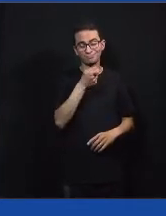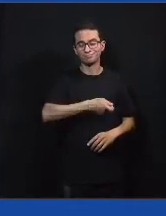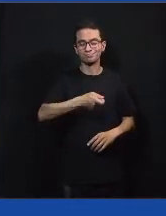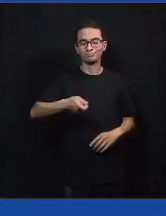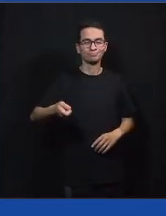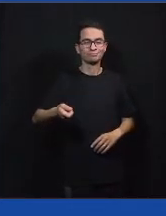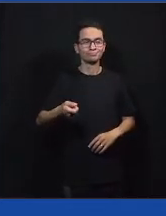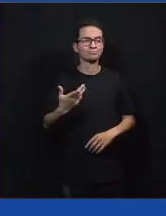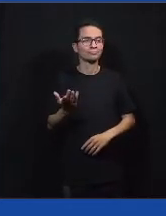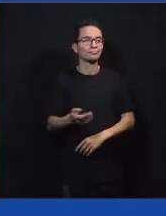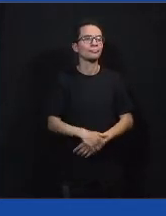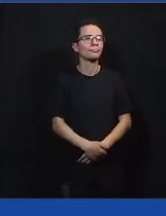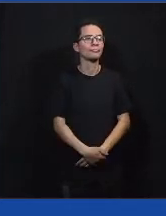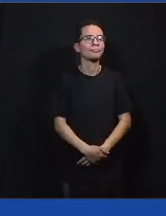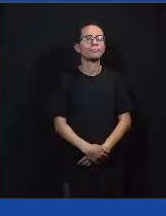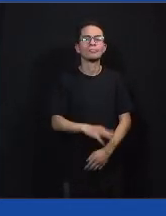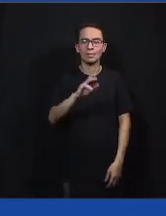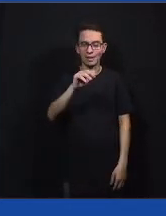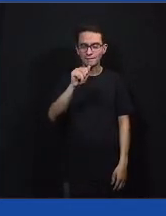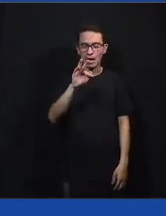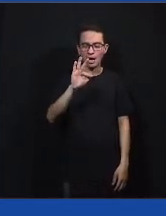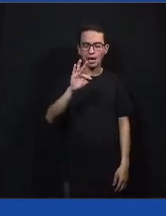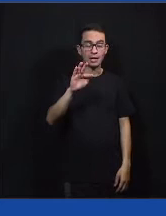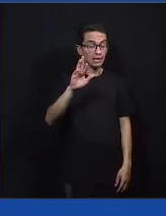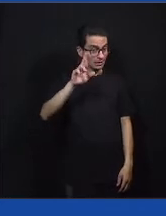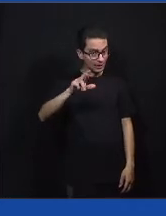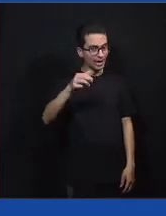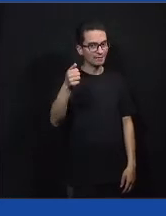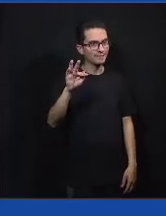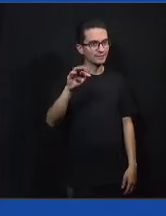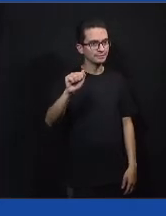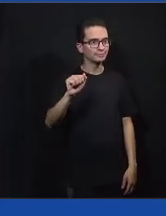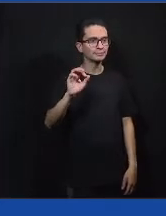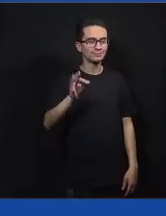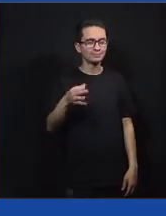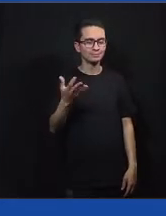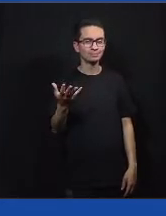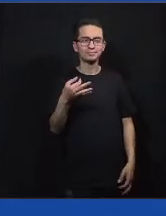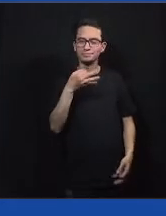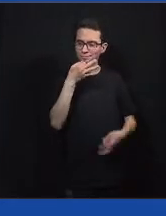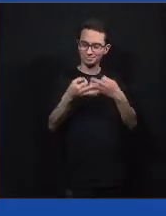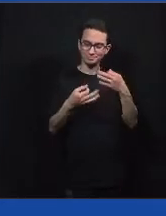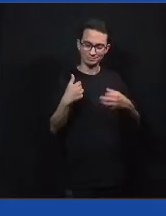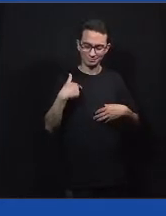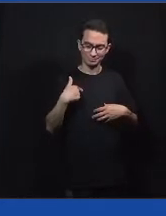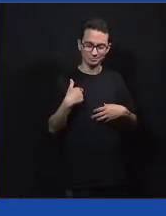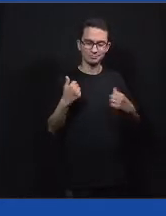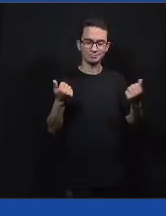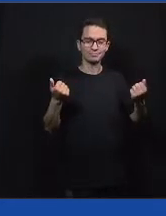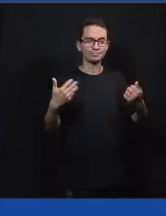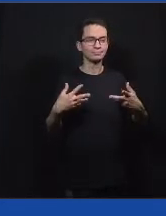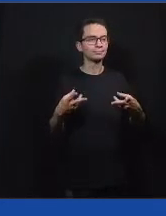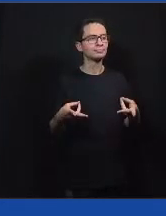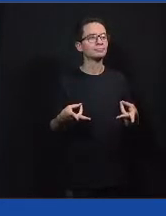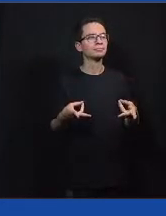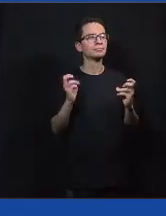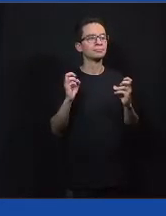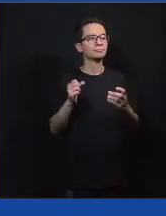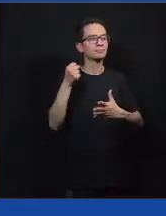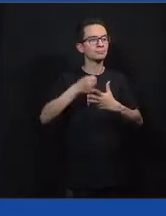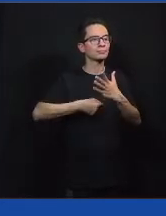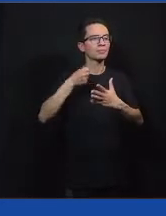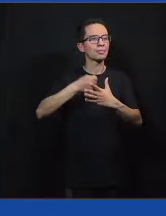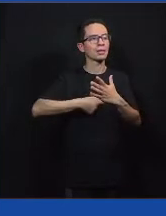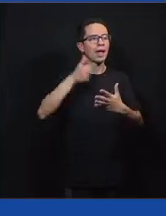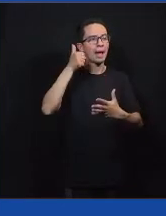Rafa, quer comentar isso? No grupo das mulheres foi quando eu percebi que a luta de outras mulheres também